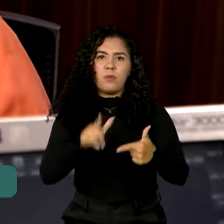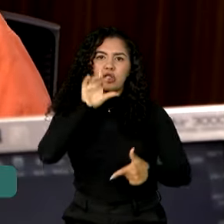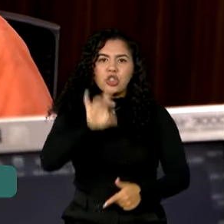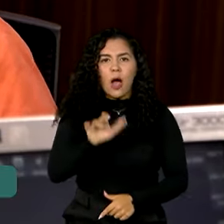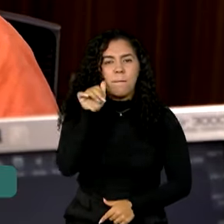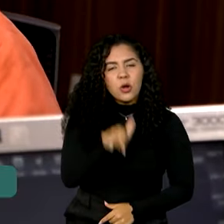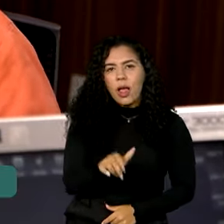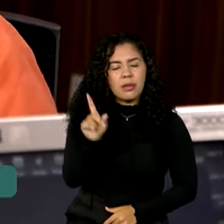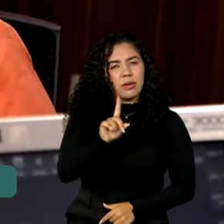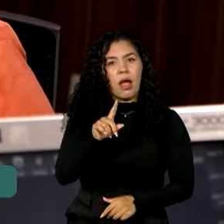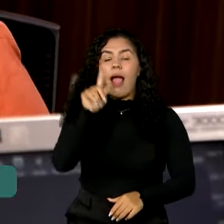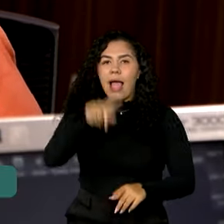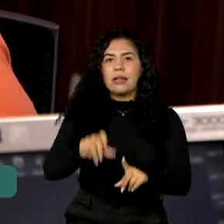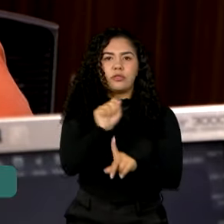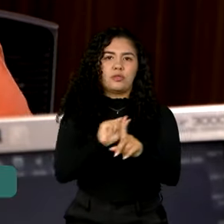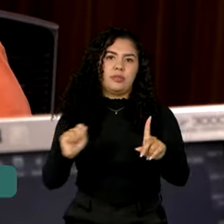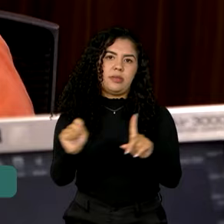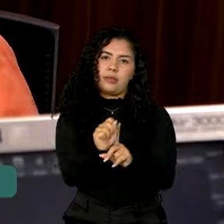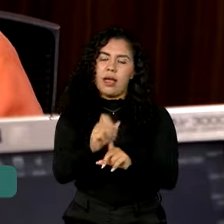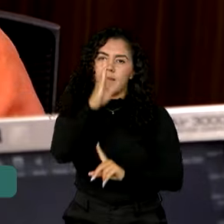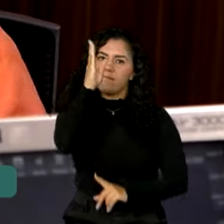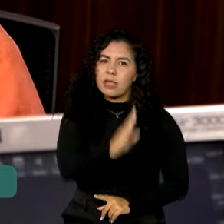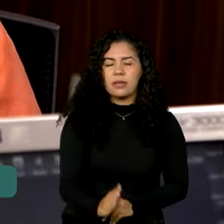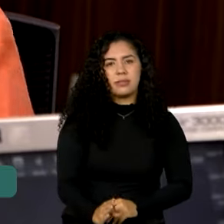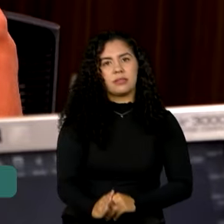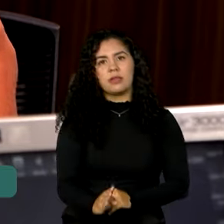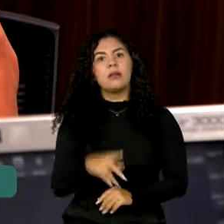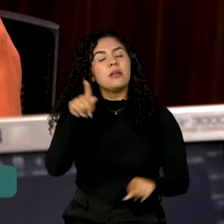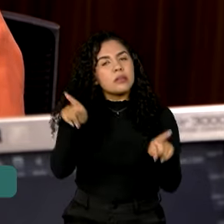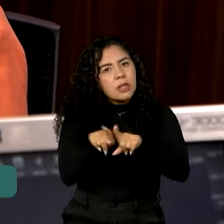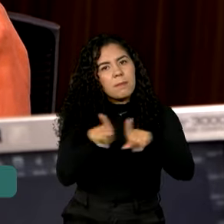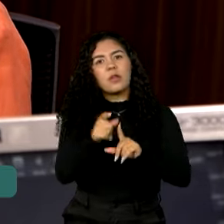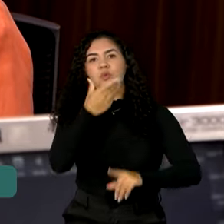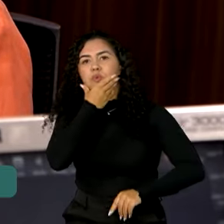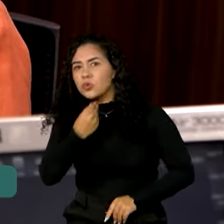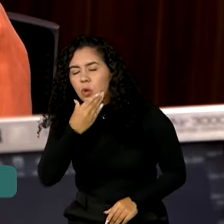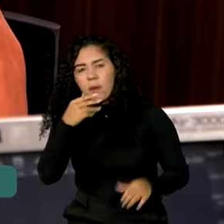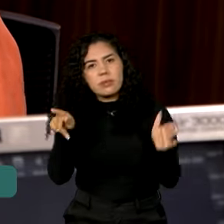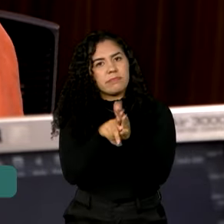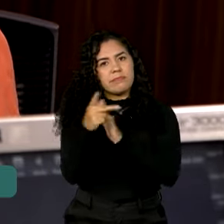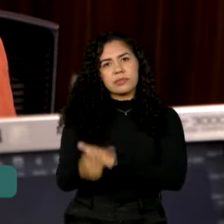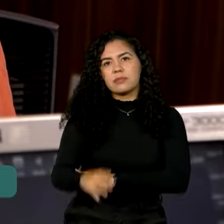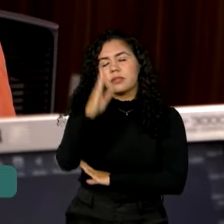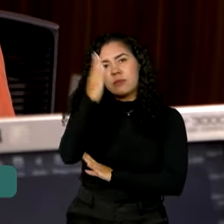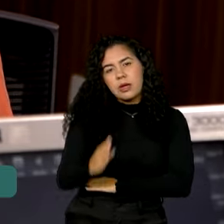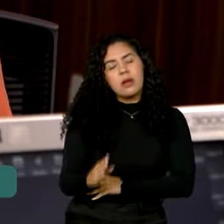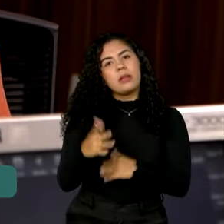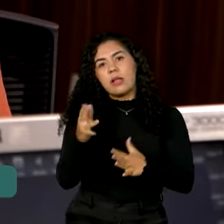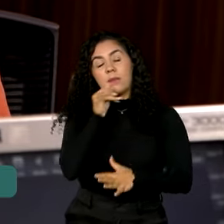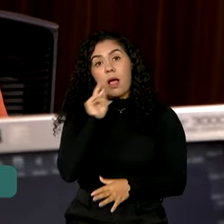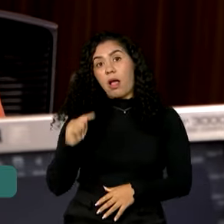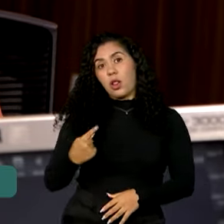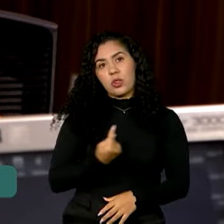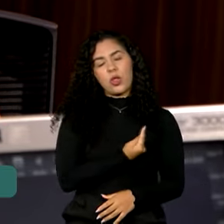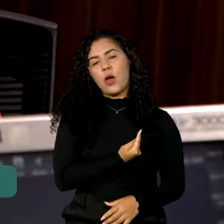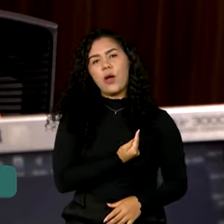Ele tem que ser um problema da sociedade brasileira. Tem que ser um problema dos homens brasileiros. E é por isso que nós fomos, por exemplo,